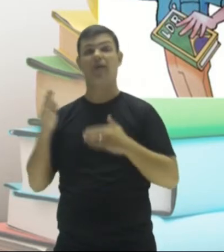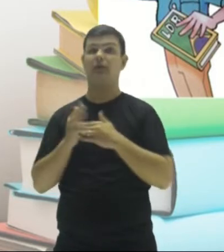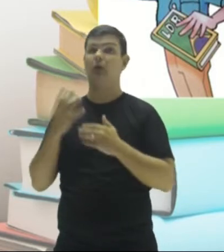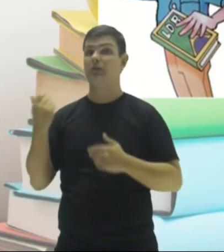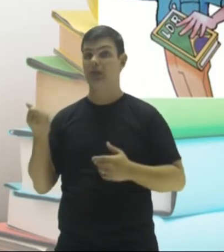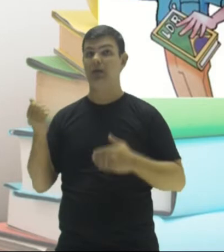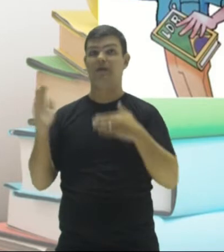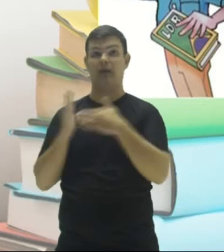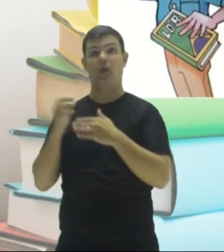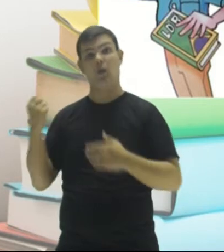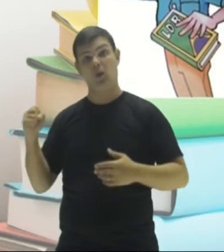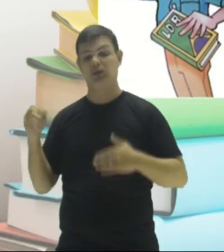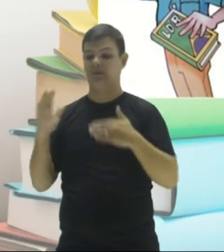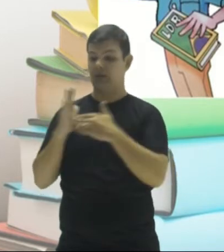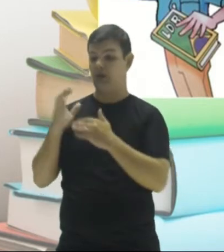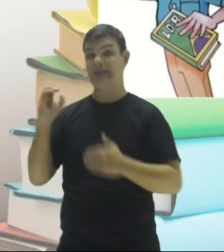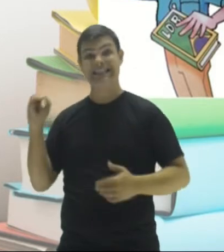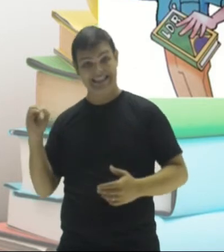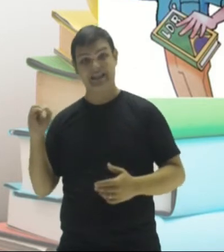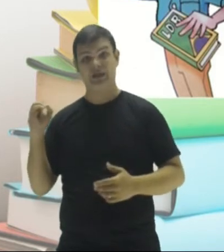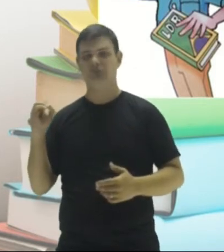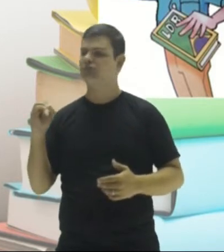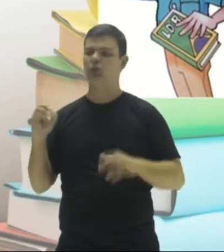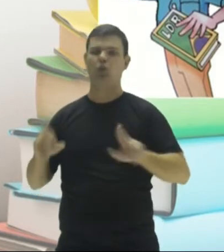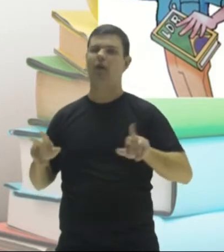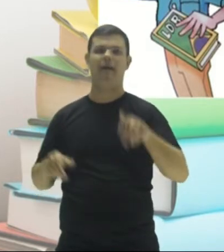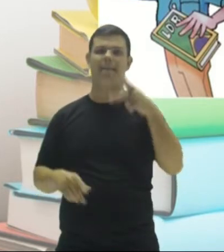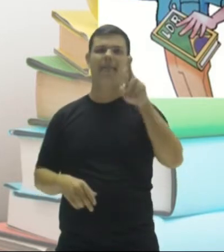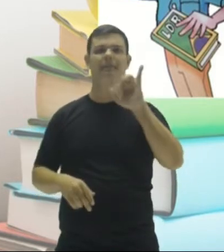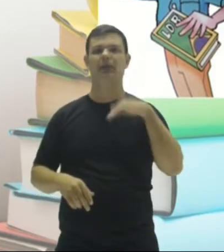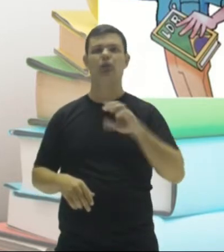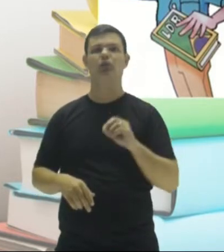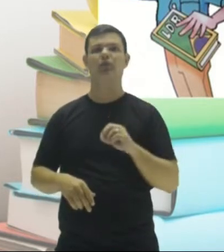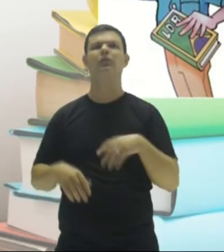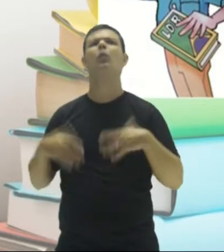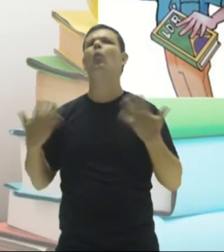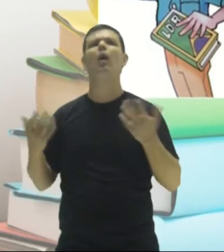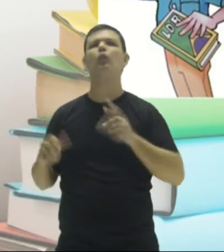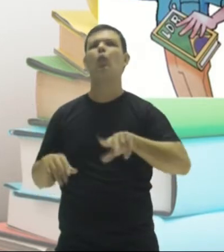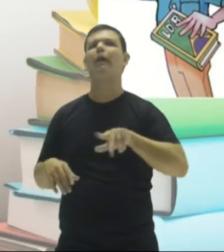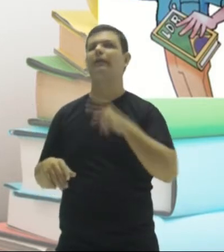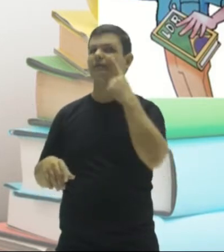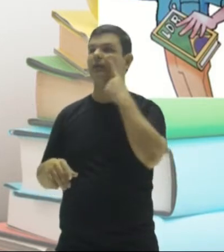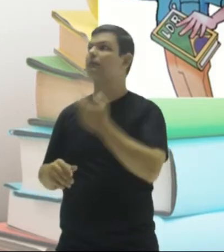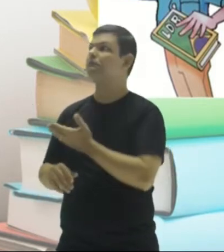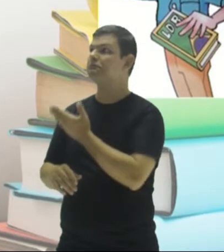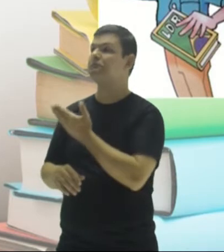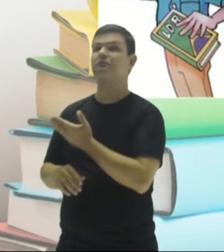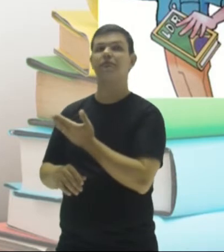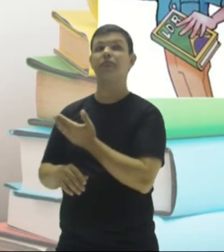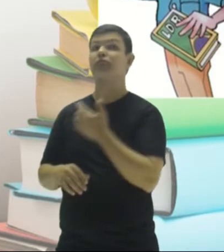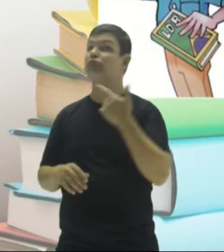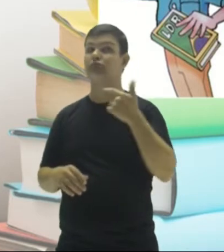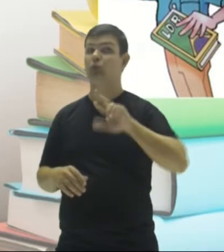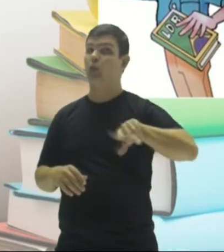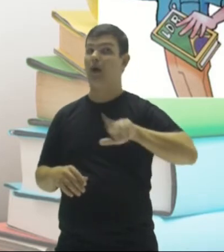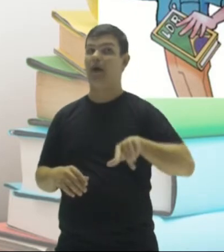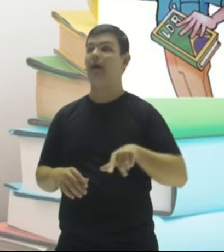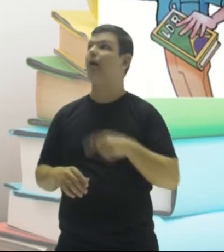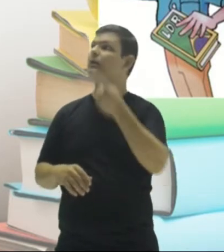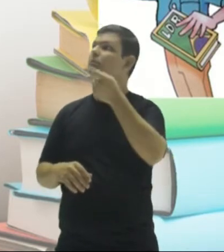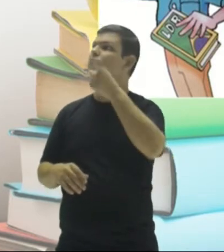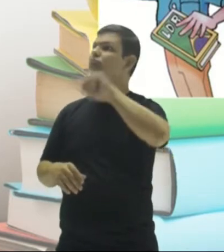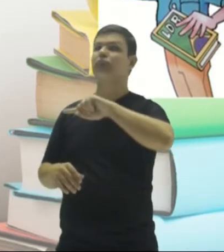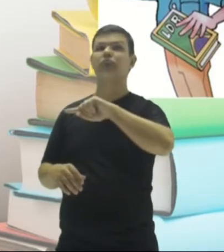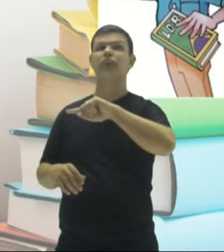seis, oito e zero, não são primos. Bora ver lá quais são esses números que não são primos. Olha aí. Doze não é primo. Bora ver os